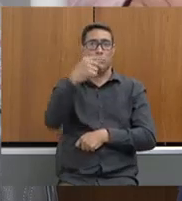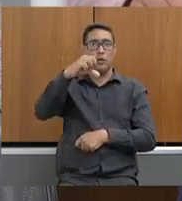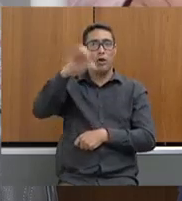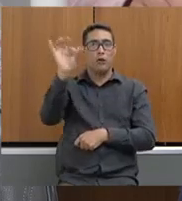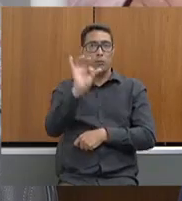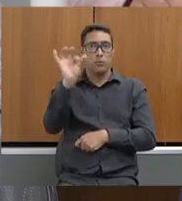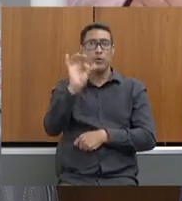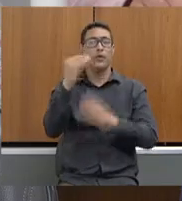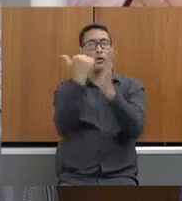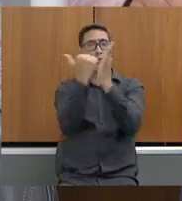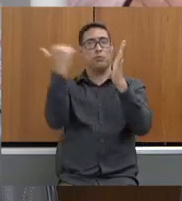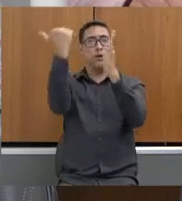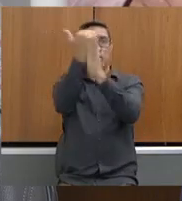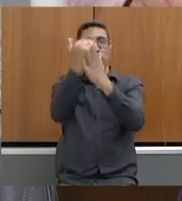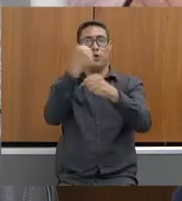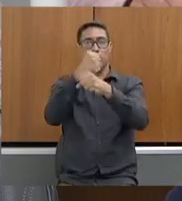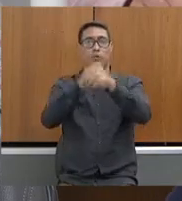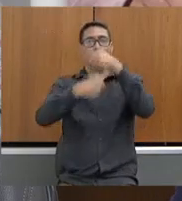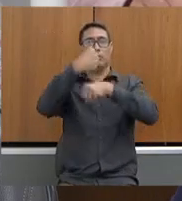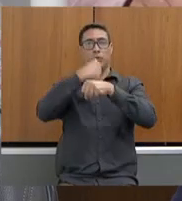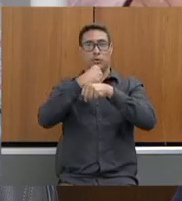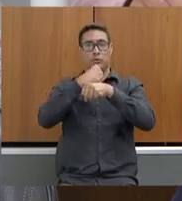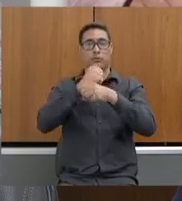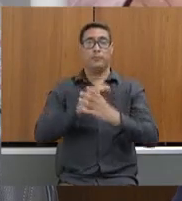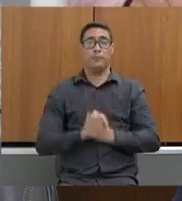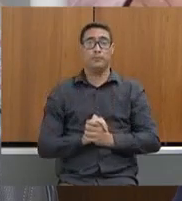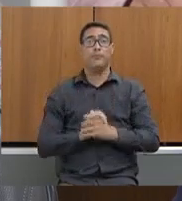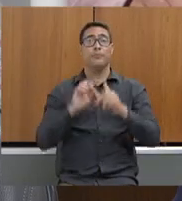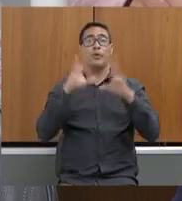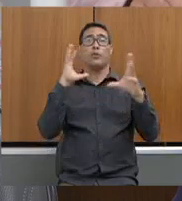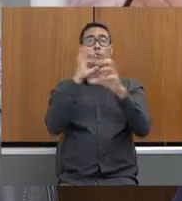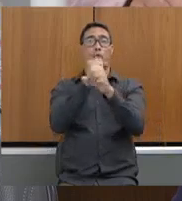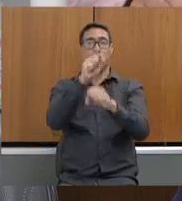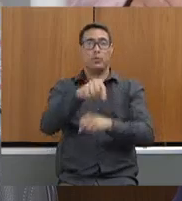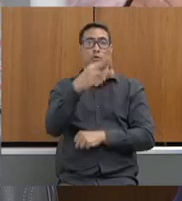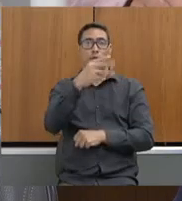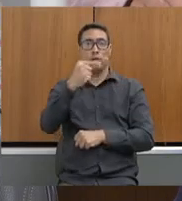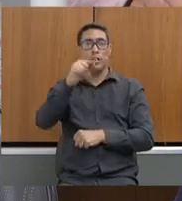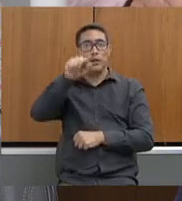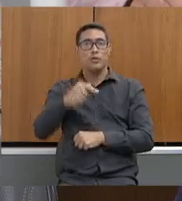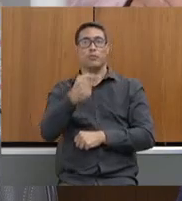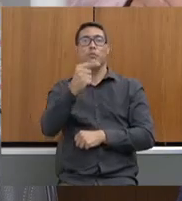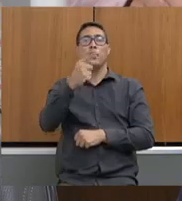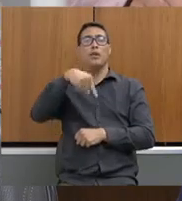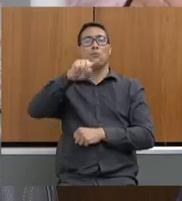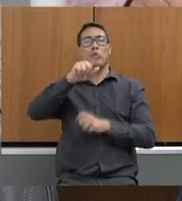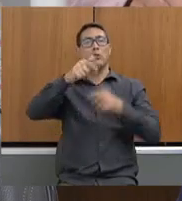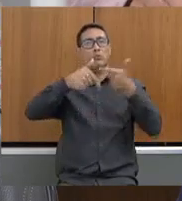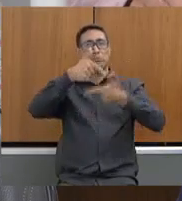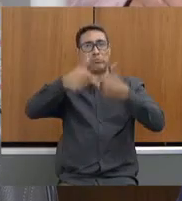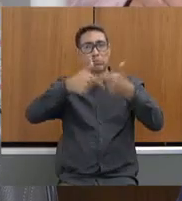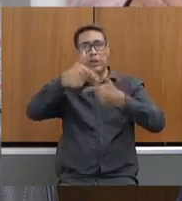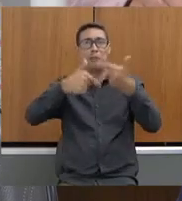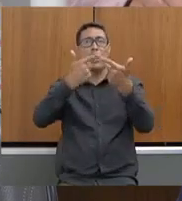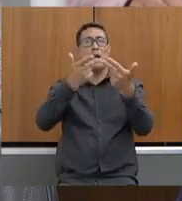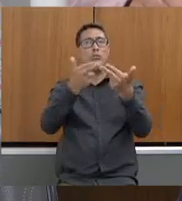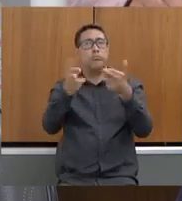maior do que o ano anterior, com um total de 37 mil atividades e intervenções